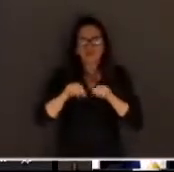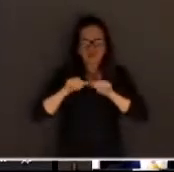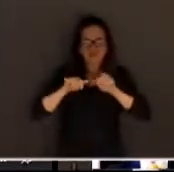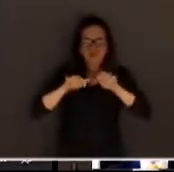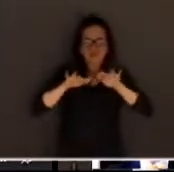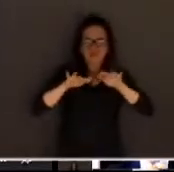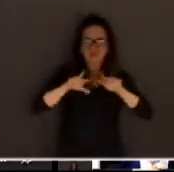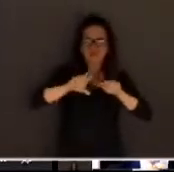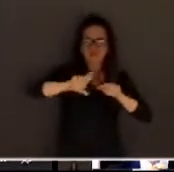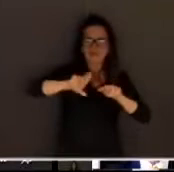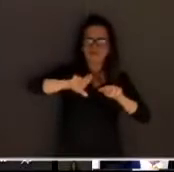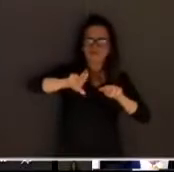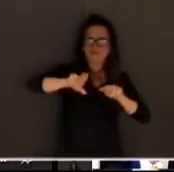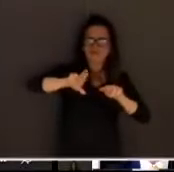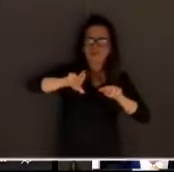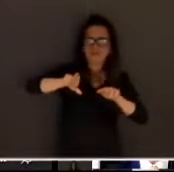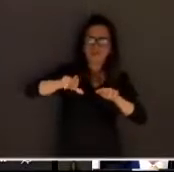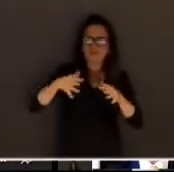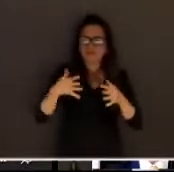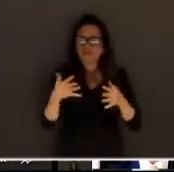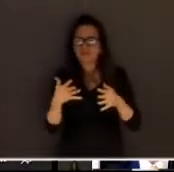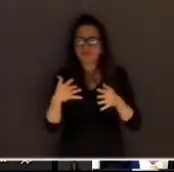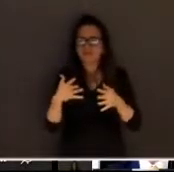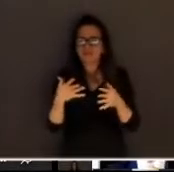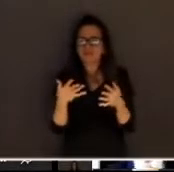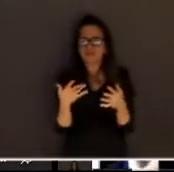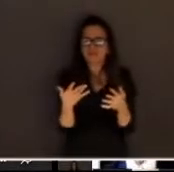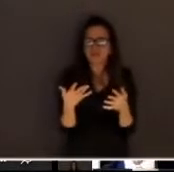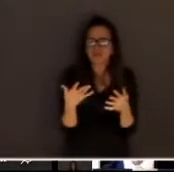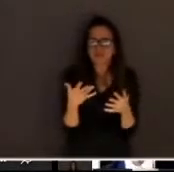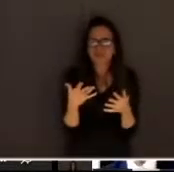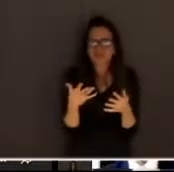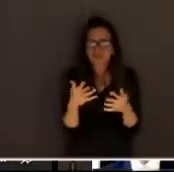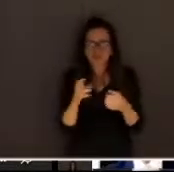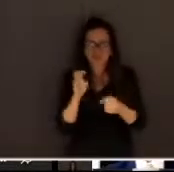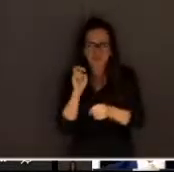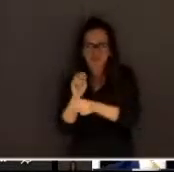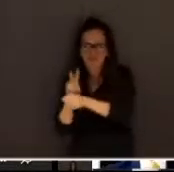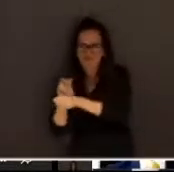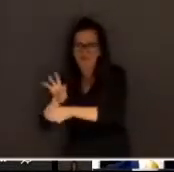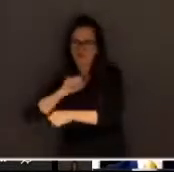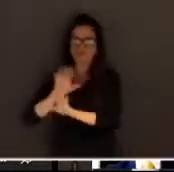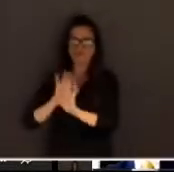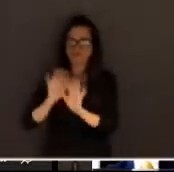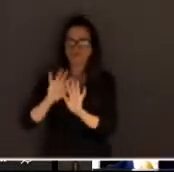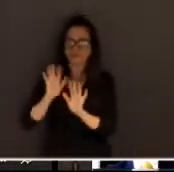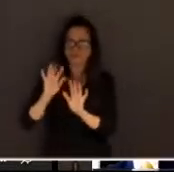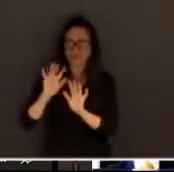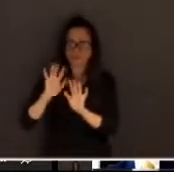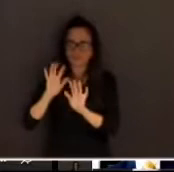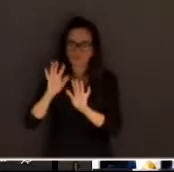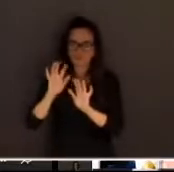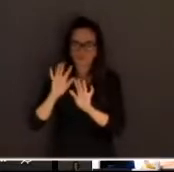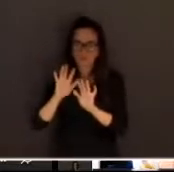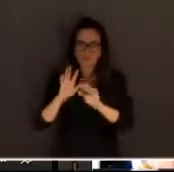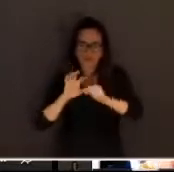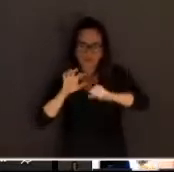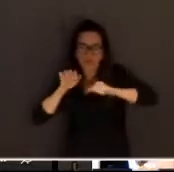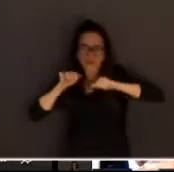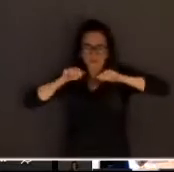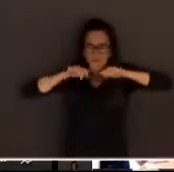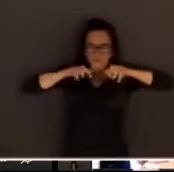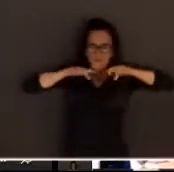epidemia que não é causada por um vírus, mas uma epidemia que é causada pela